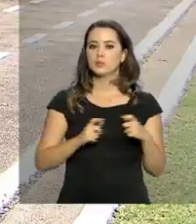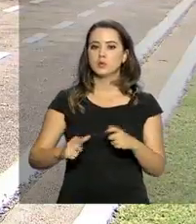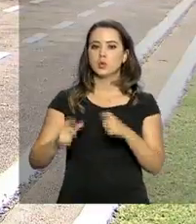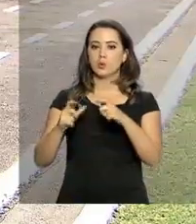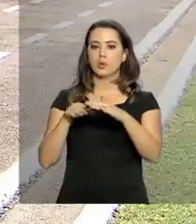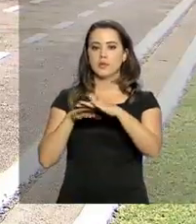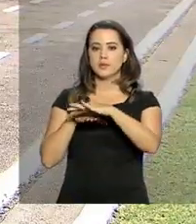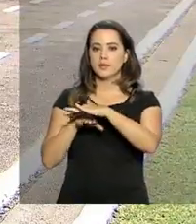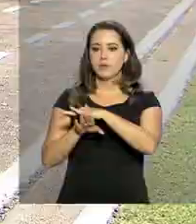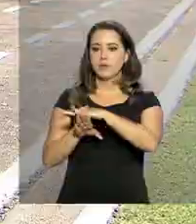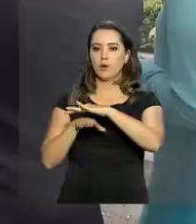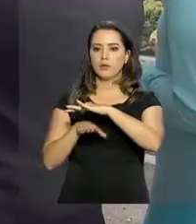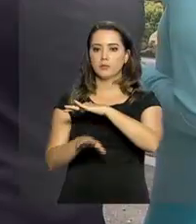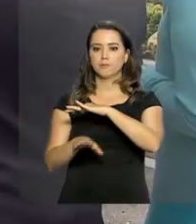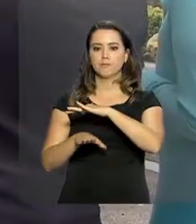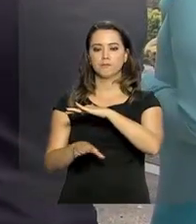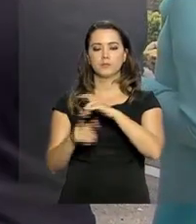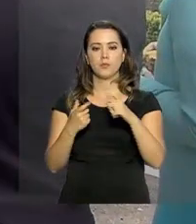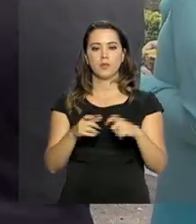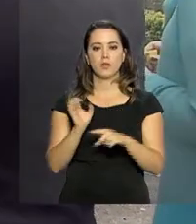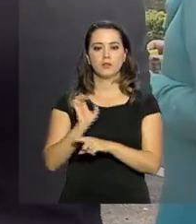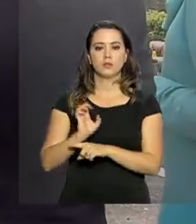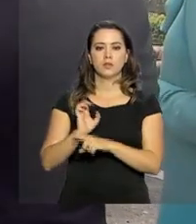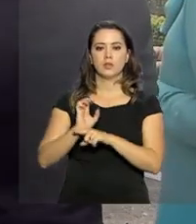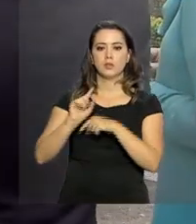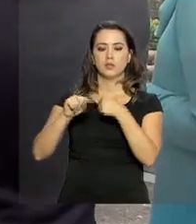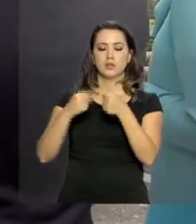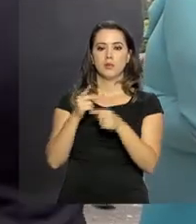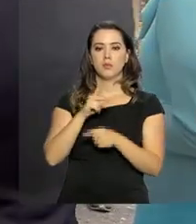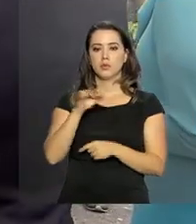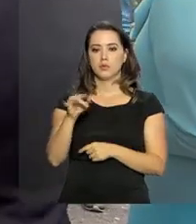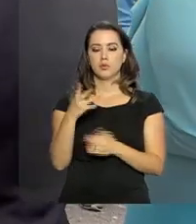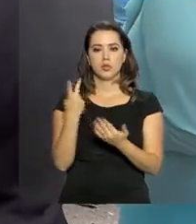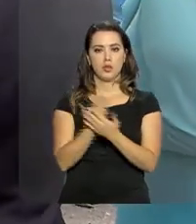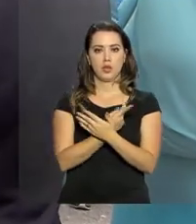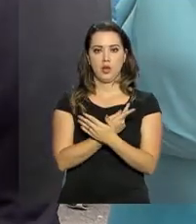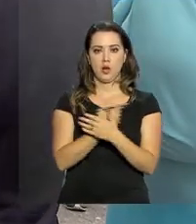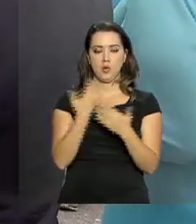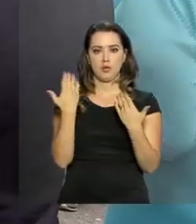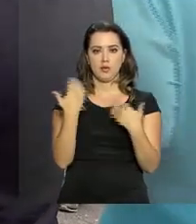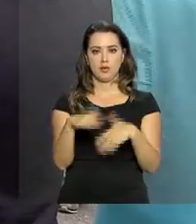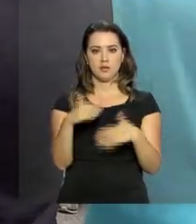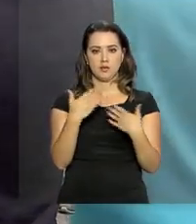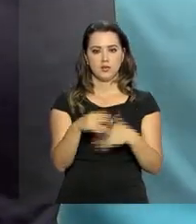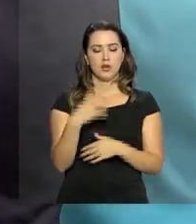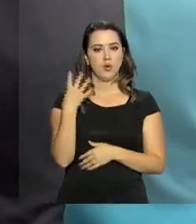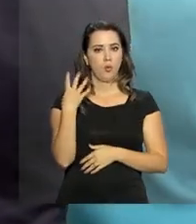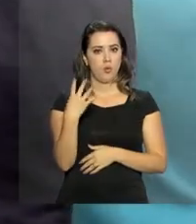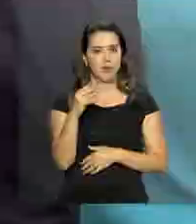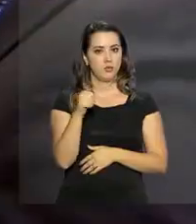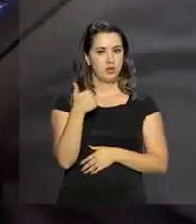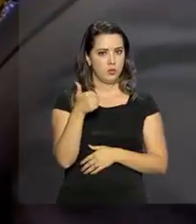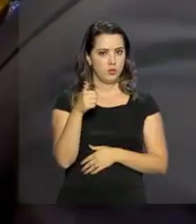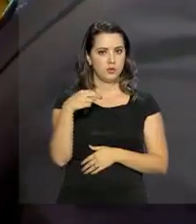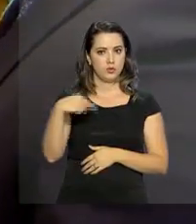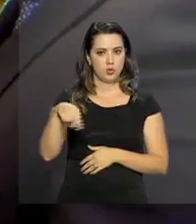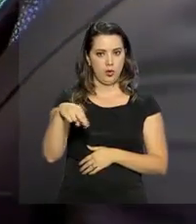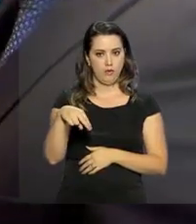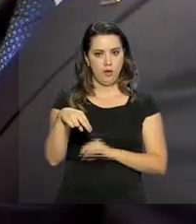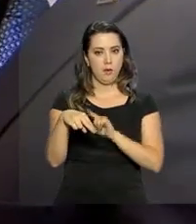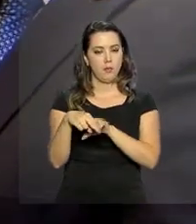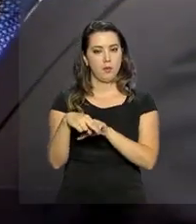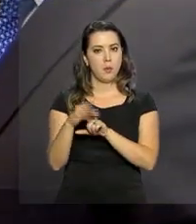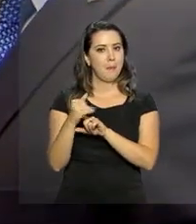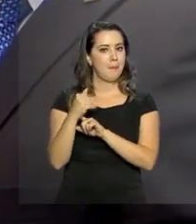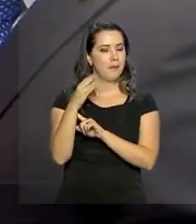armazenamento nos estados. De lá, os malotes seguem, nos dias de realização do Enem, 4 e 11 de novembro, para os mais de